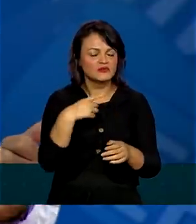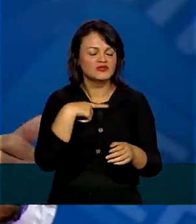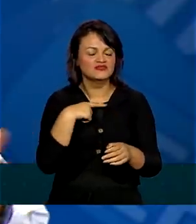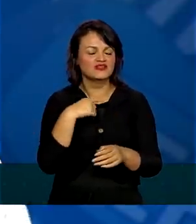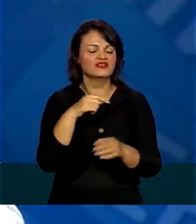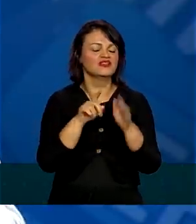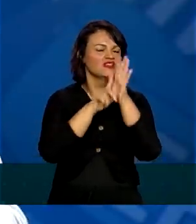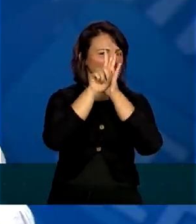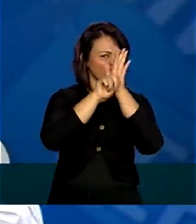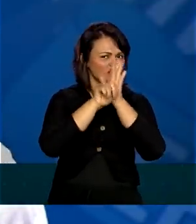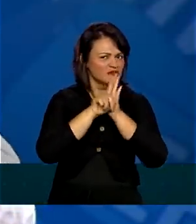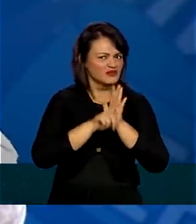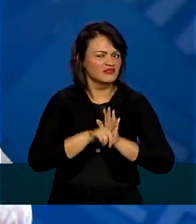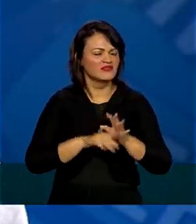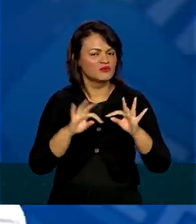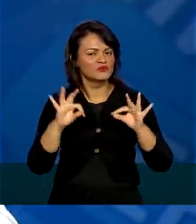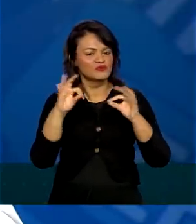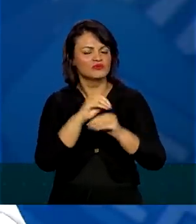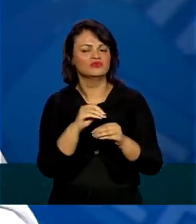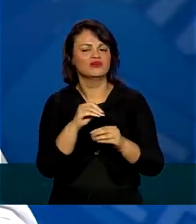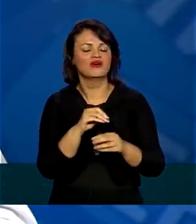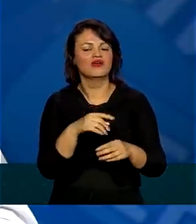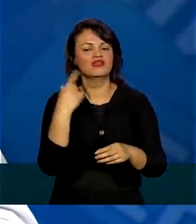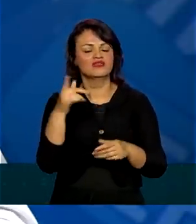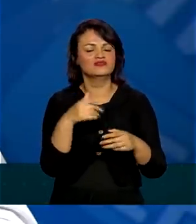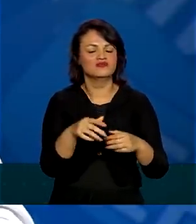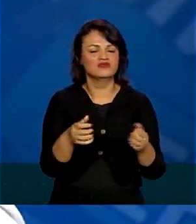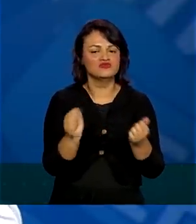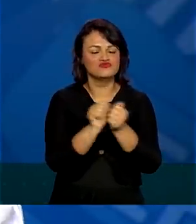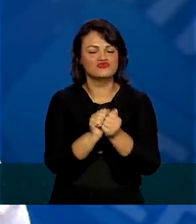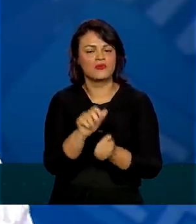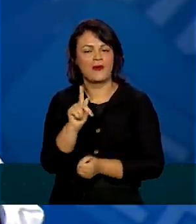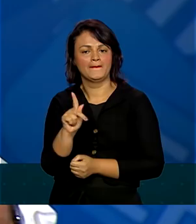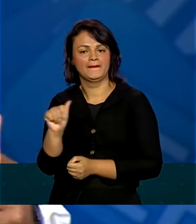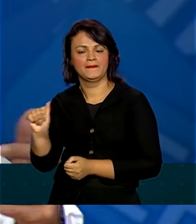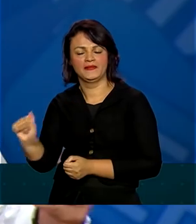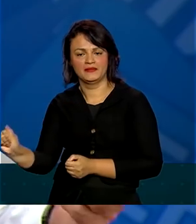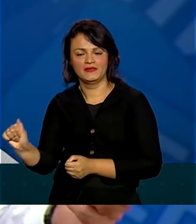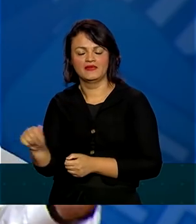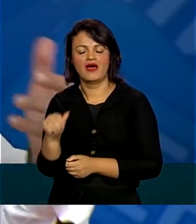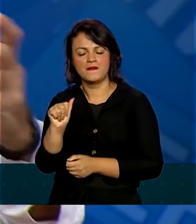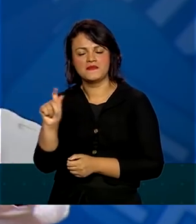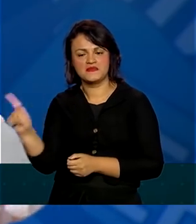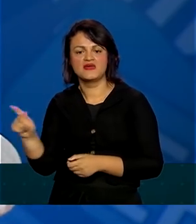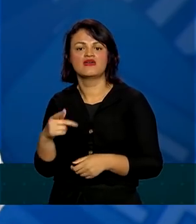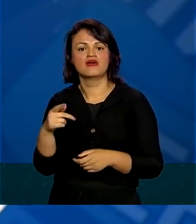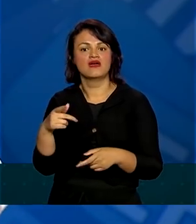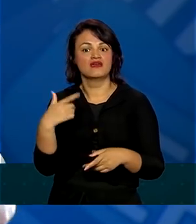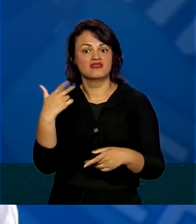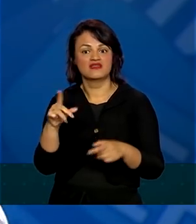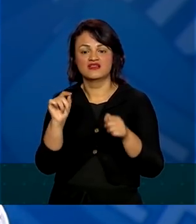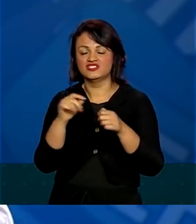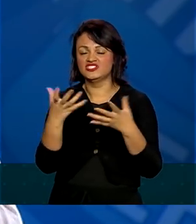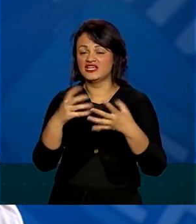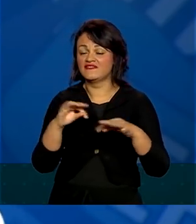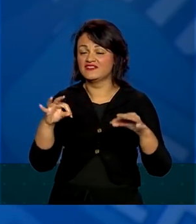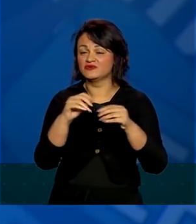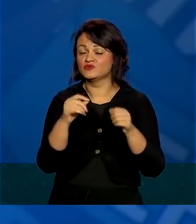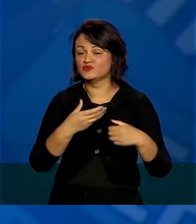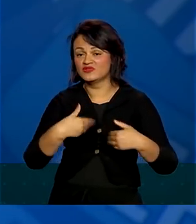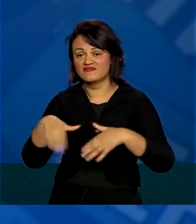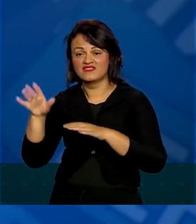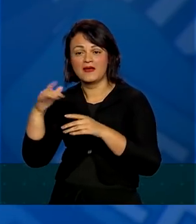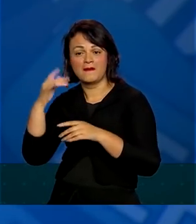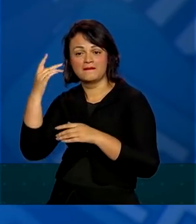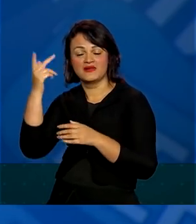diagnóstico precoce. Isso vem acoplado a um aplicativo que a nossa ideia é remeter todo para São Paulo, gerar